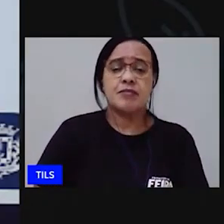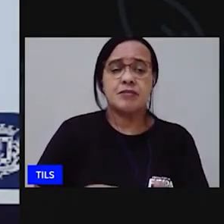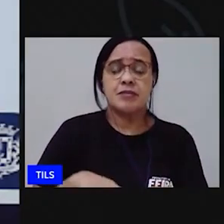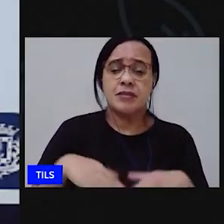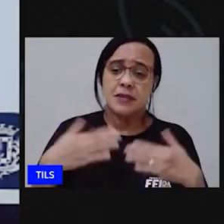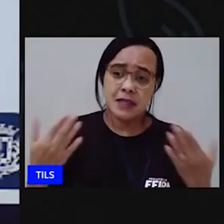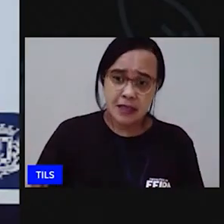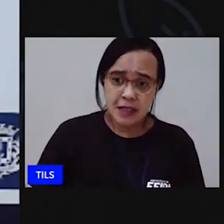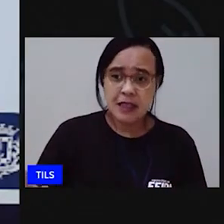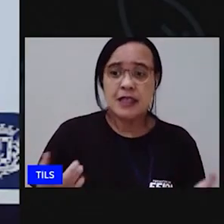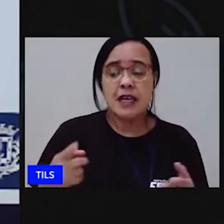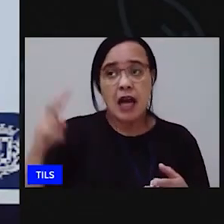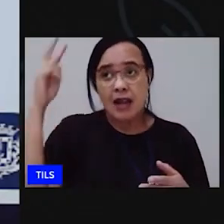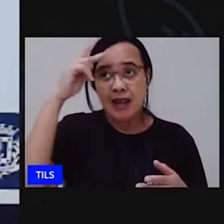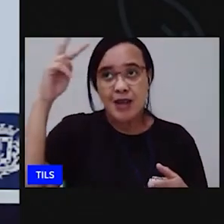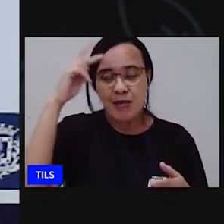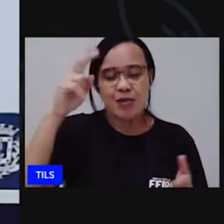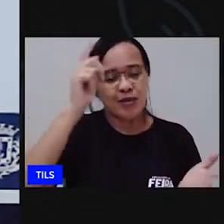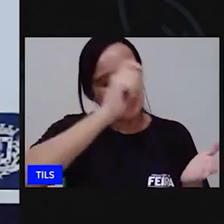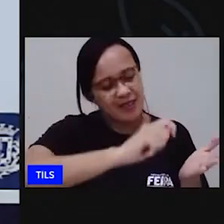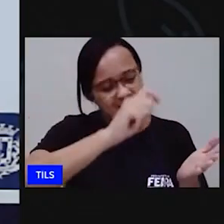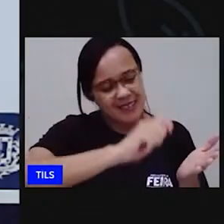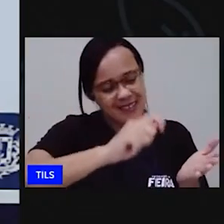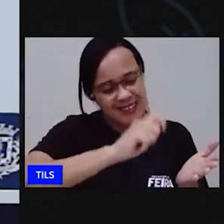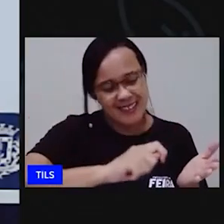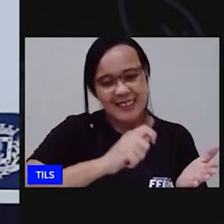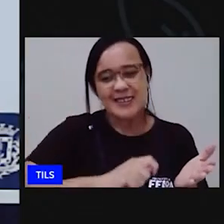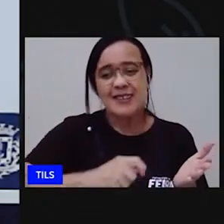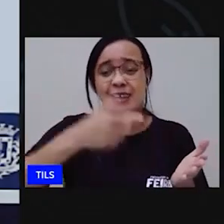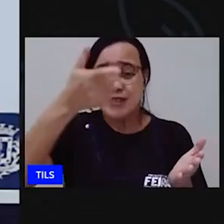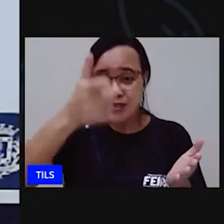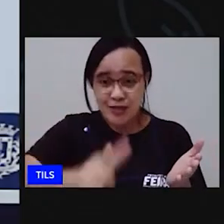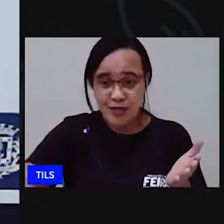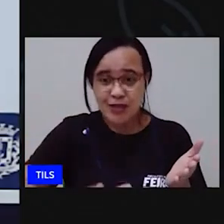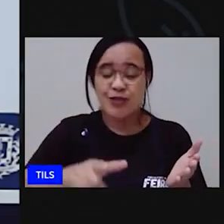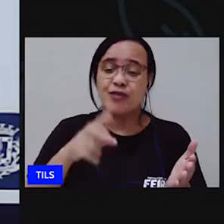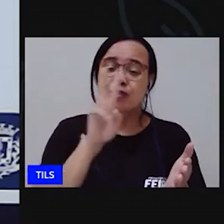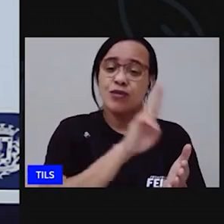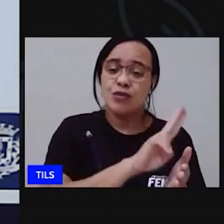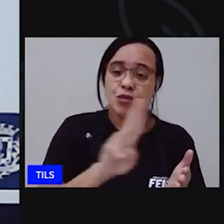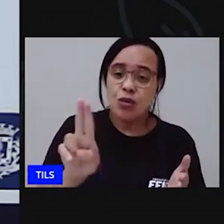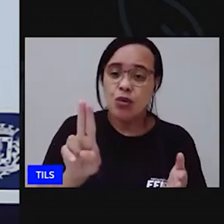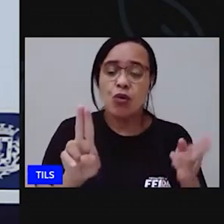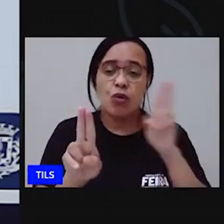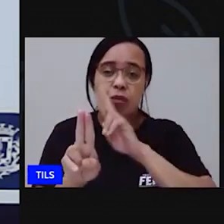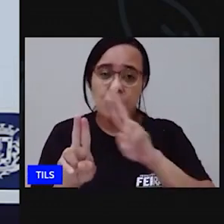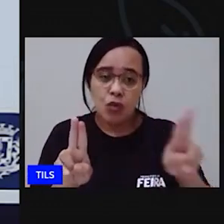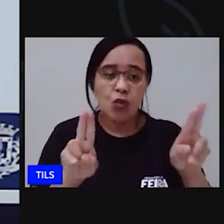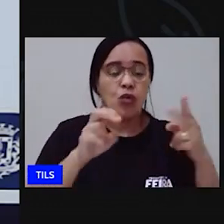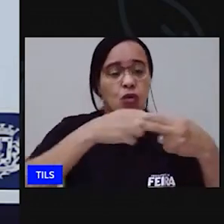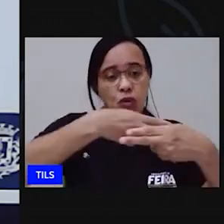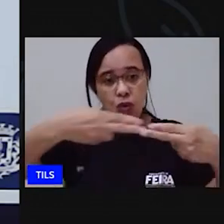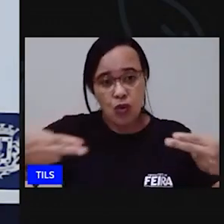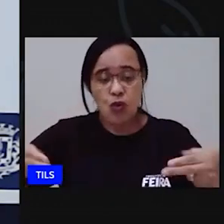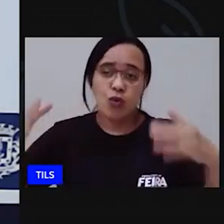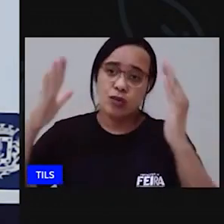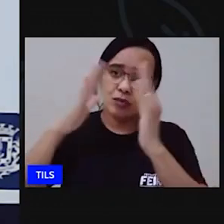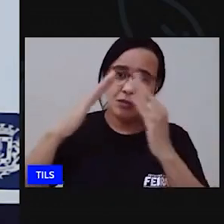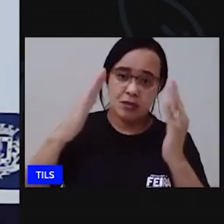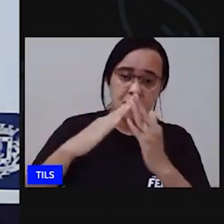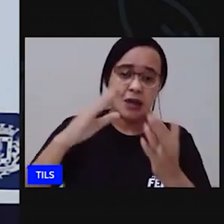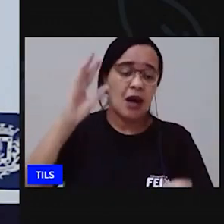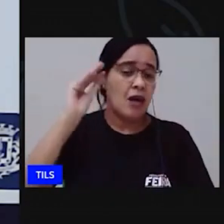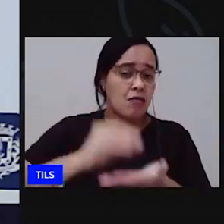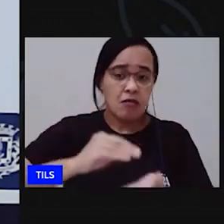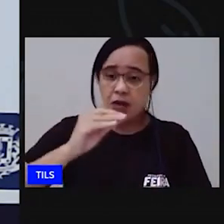E aí a relembrou a escrita do nome de algumas coisas que não tinha naquela casa.